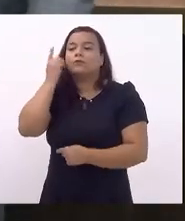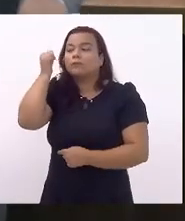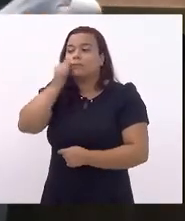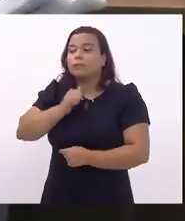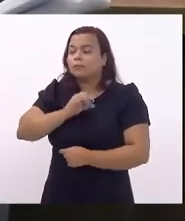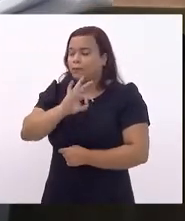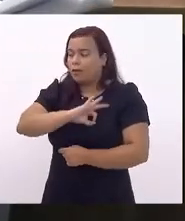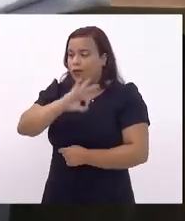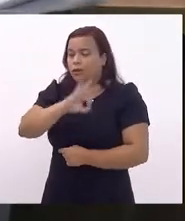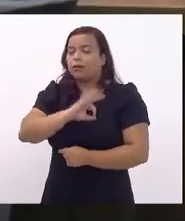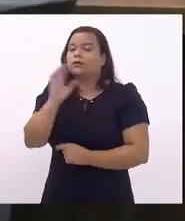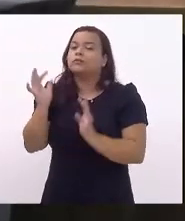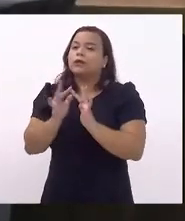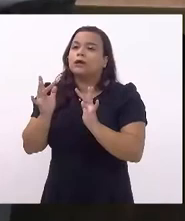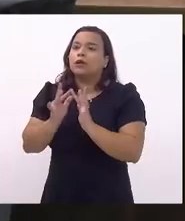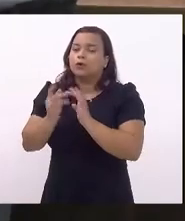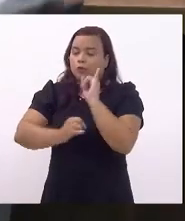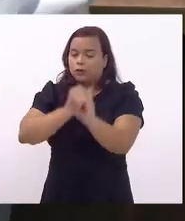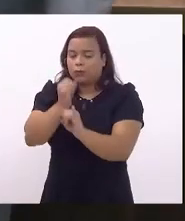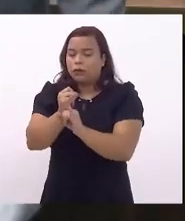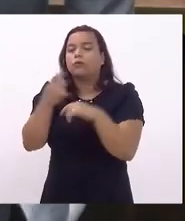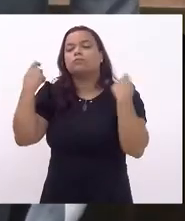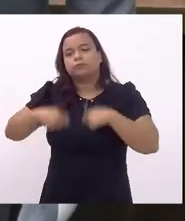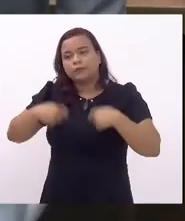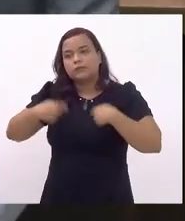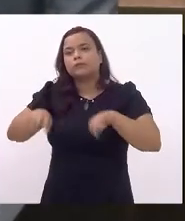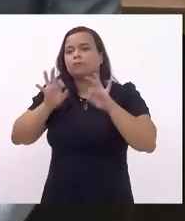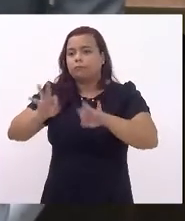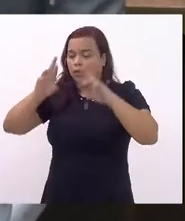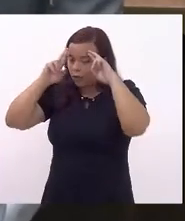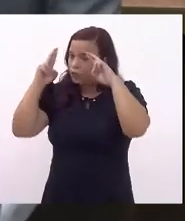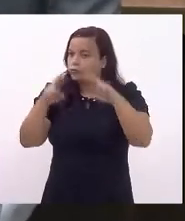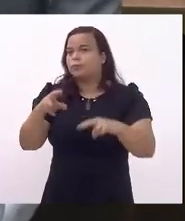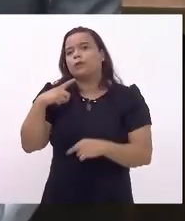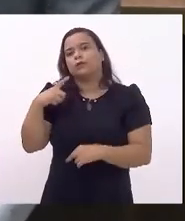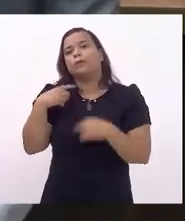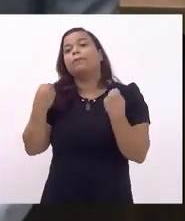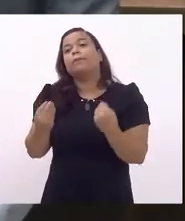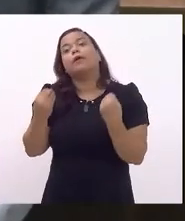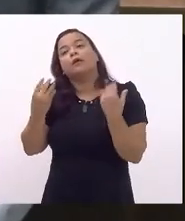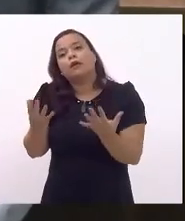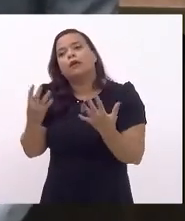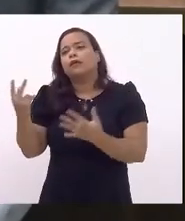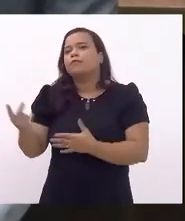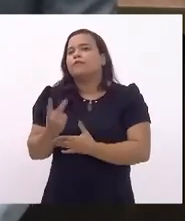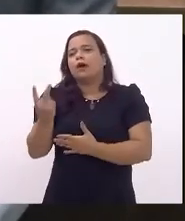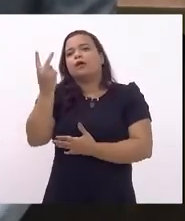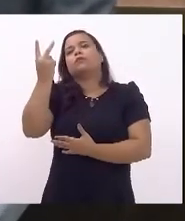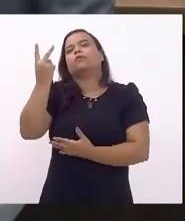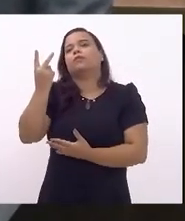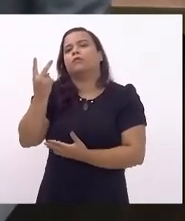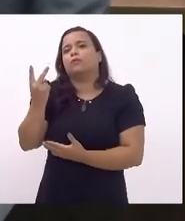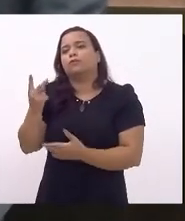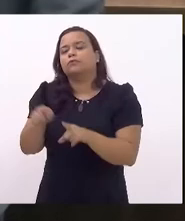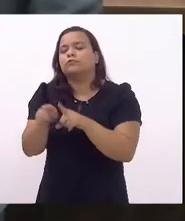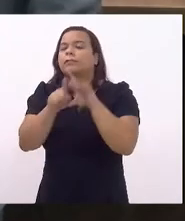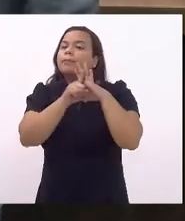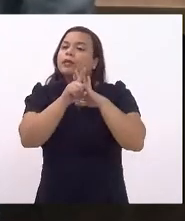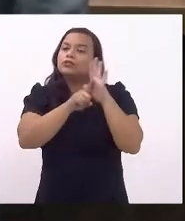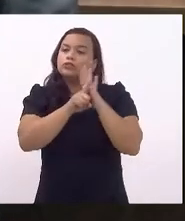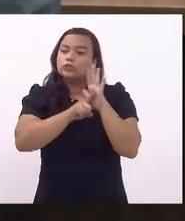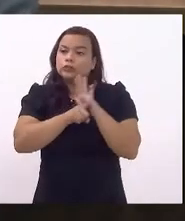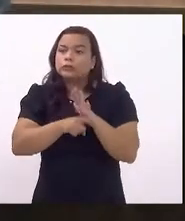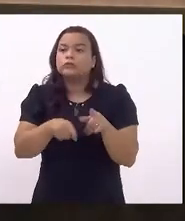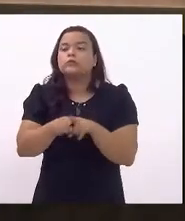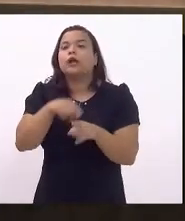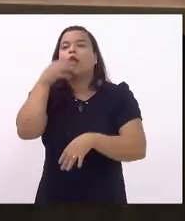a conectividade tem que ser atendida e respeitada para que os valores e as pesquisas e